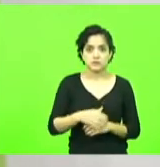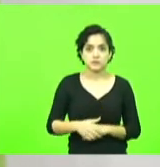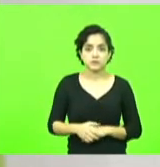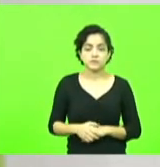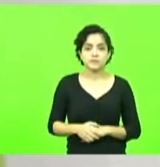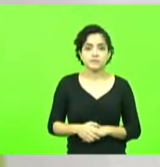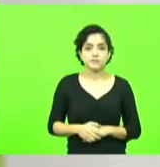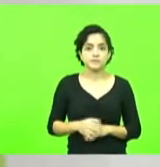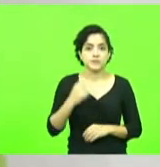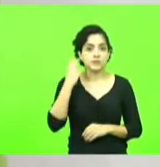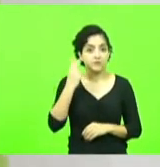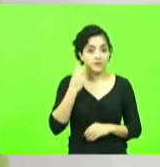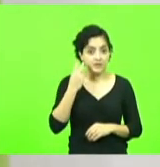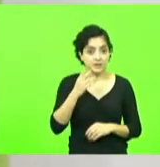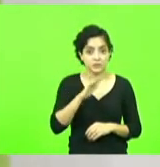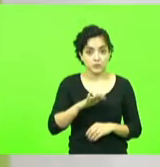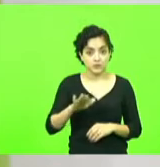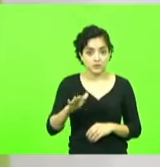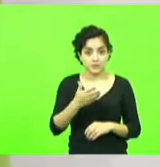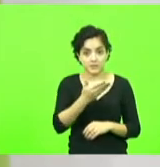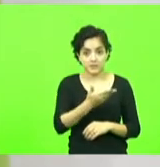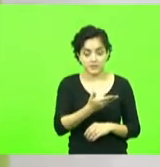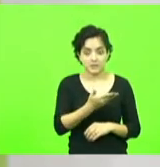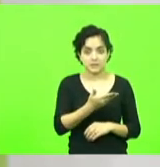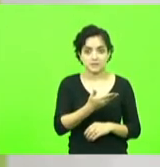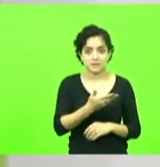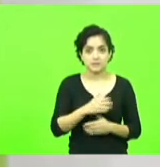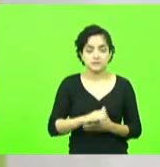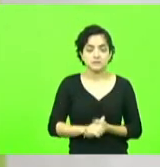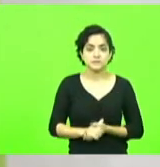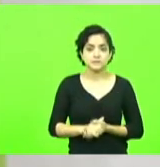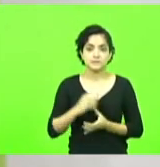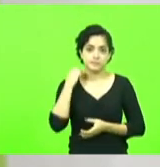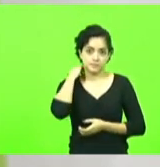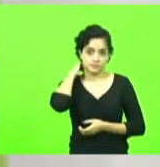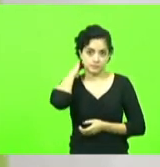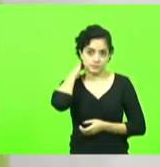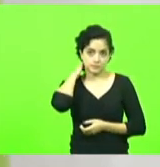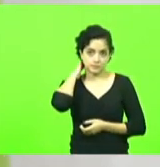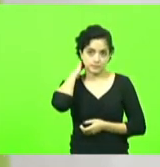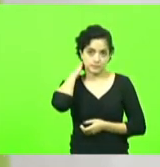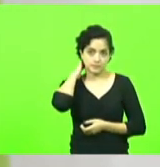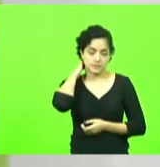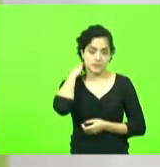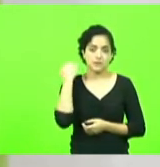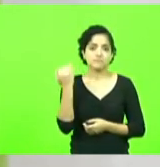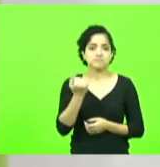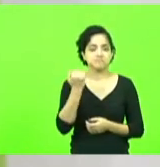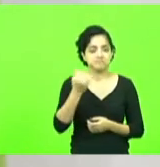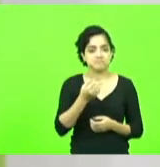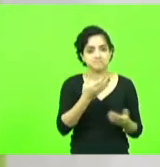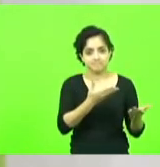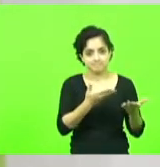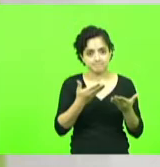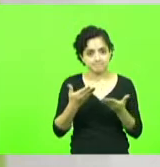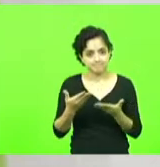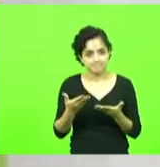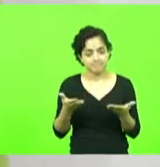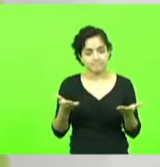vereadores mirins de Ascurra dizer que é muito importante recebê-los na casa